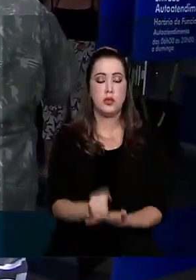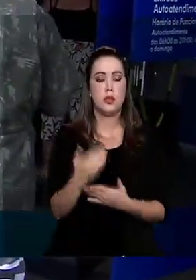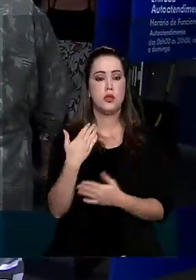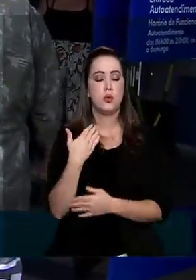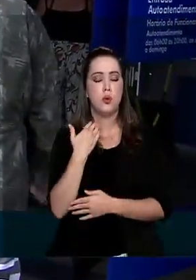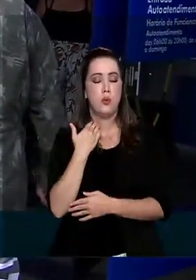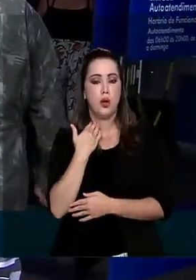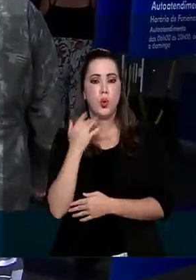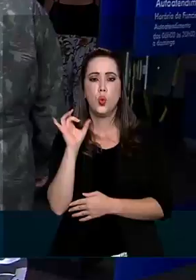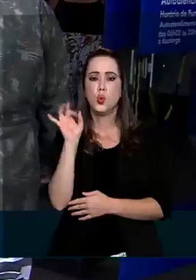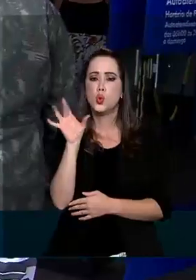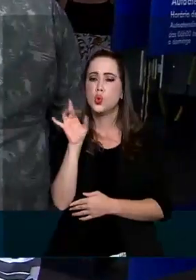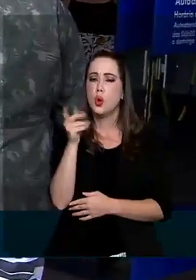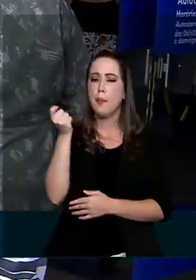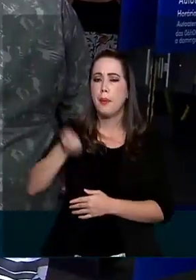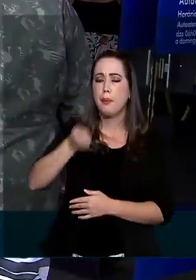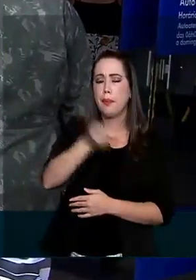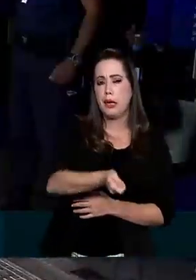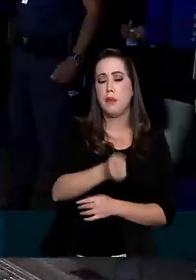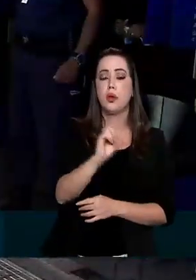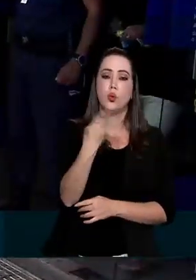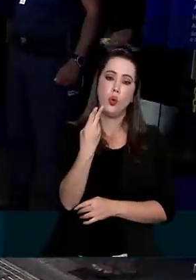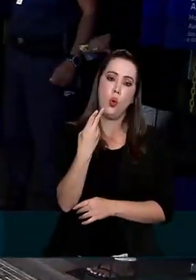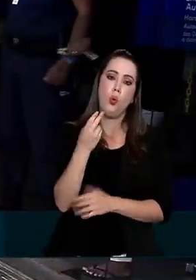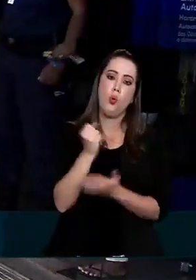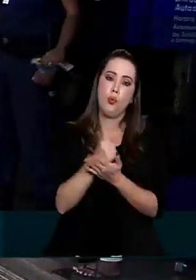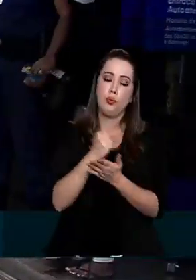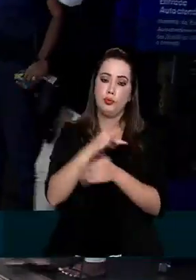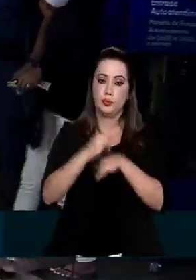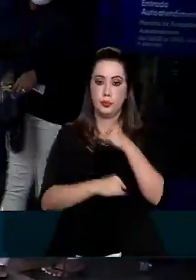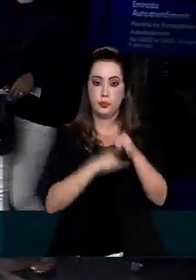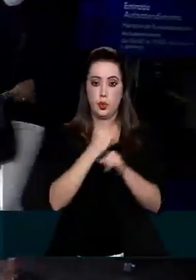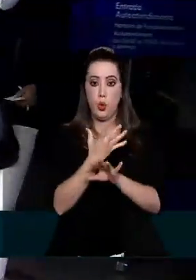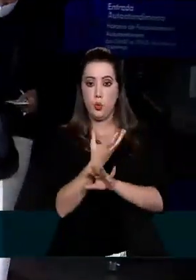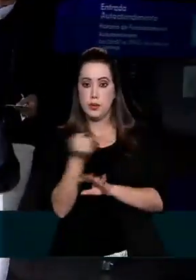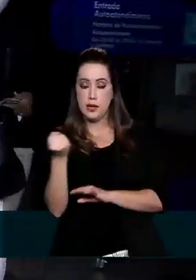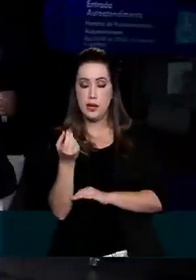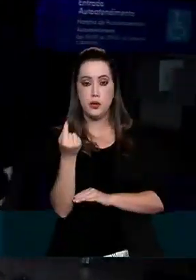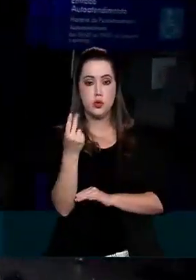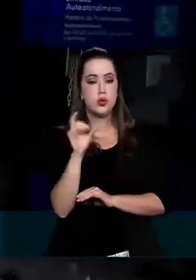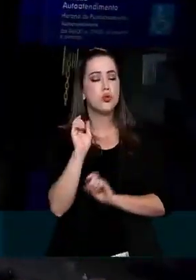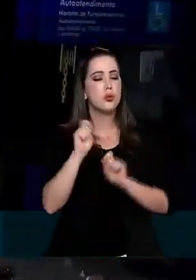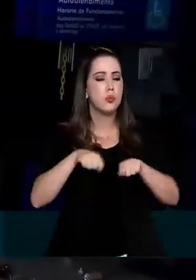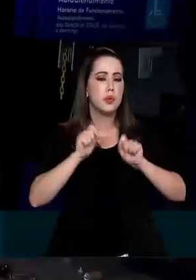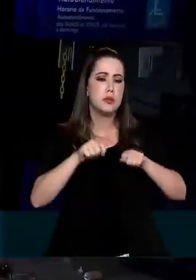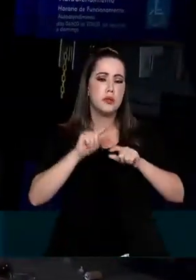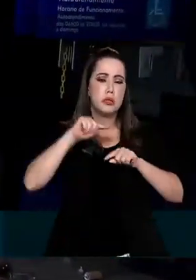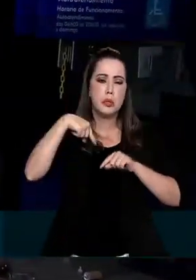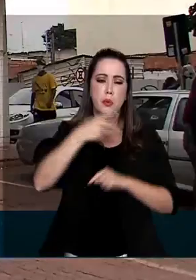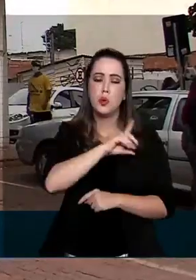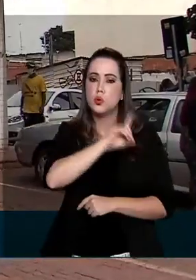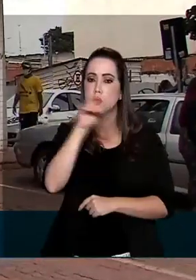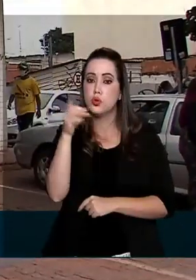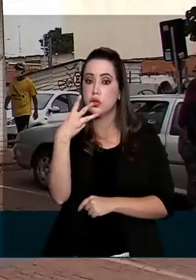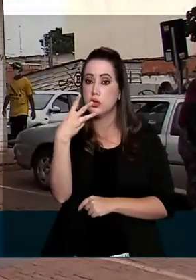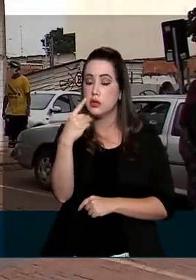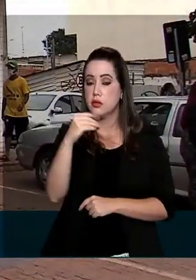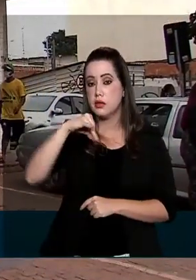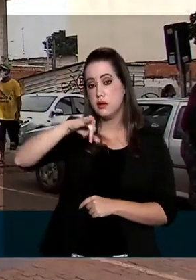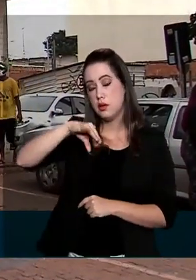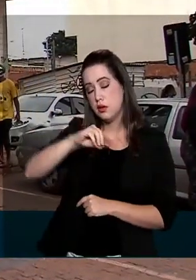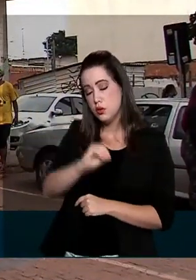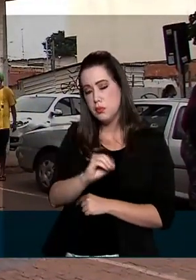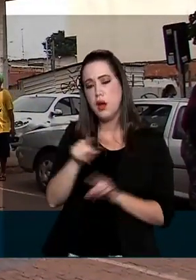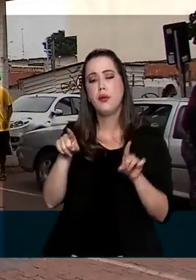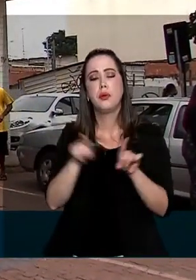apenas para pagamentos e compras virtuais. O saque em espécie só será possível a partir do dia 30 de maio,